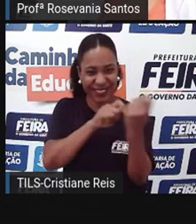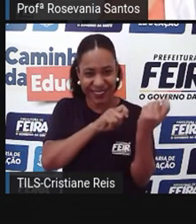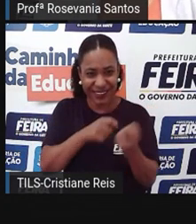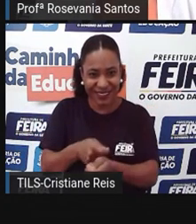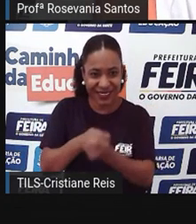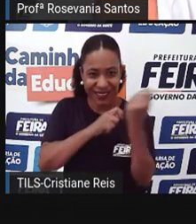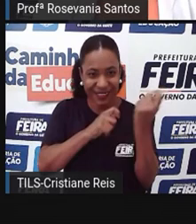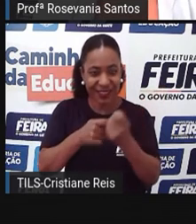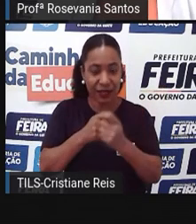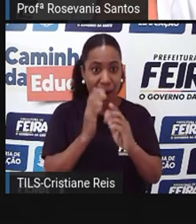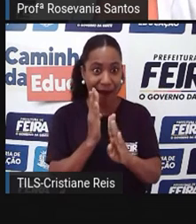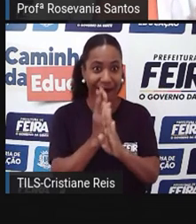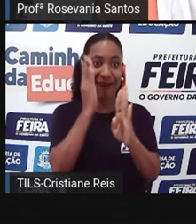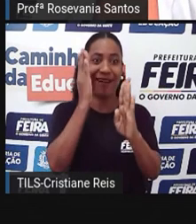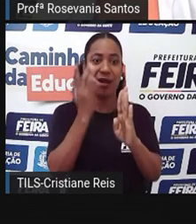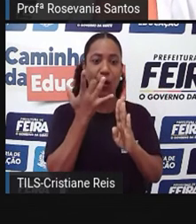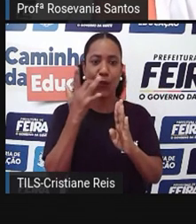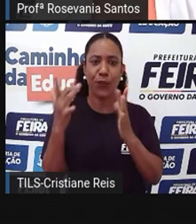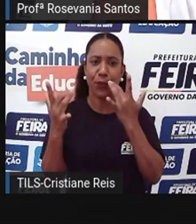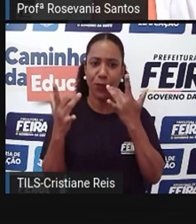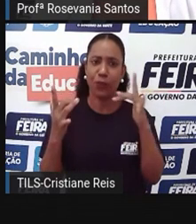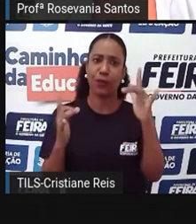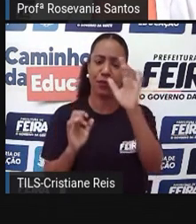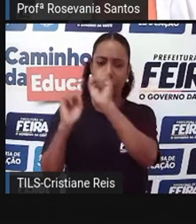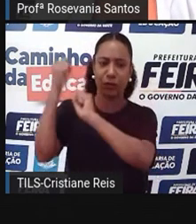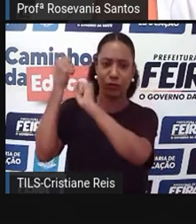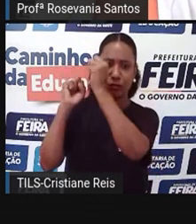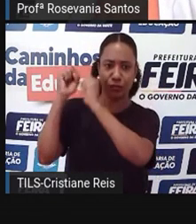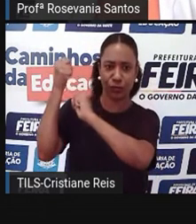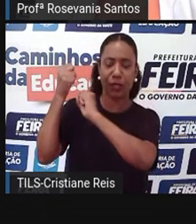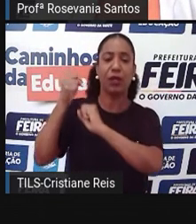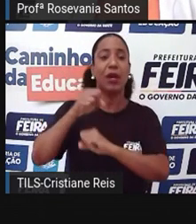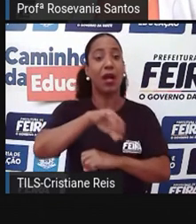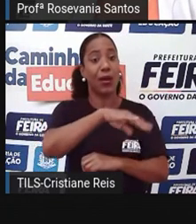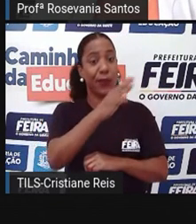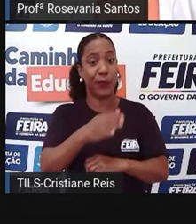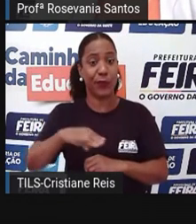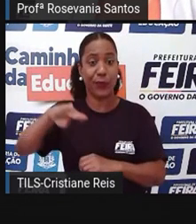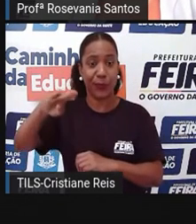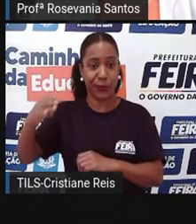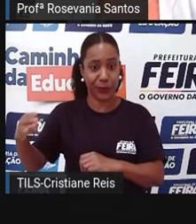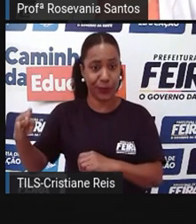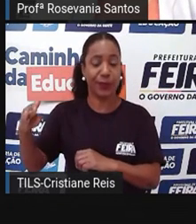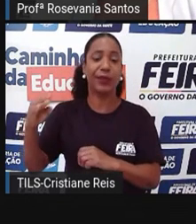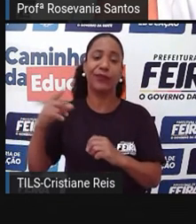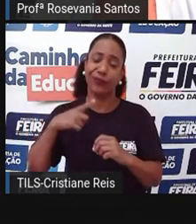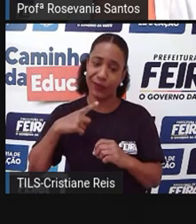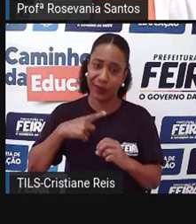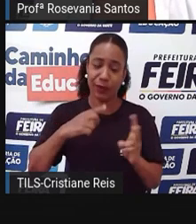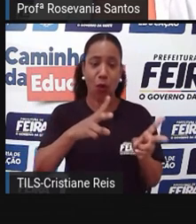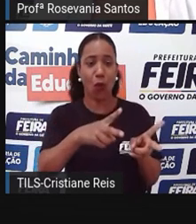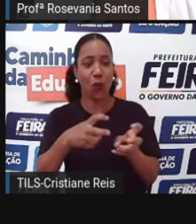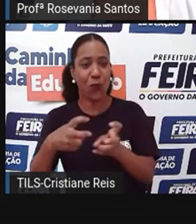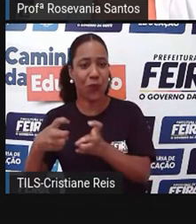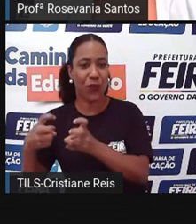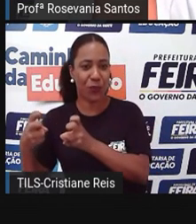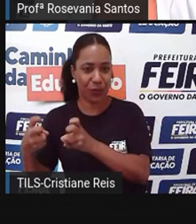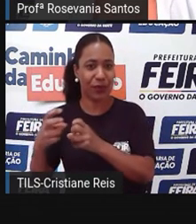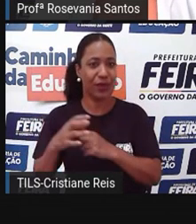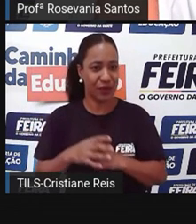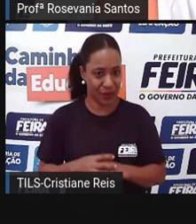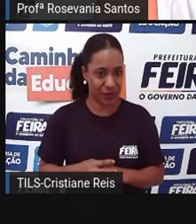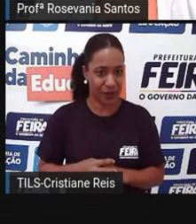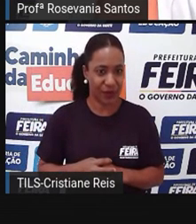como nós já falamos anteriormente, ele utiliza os elementos do relevo. E como nós estamos falando do relevo brasileiro, a gente tem três